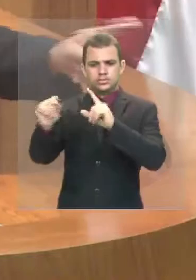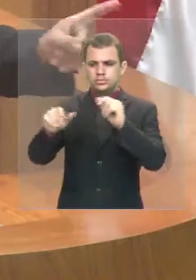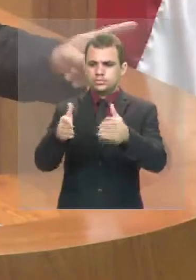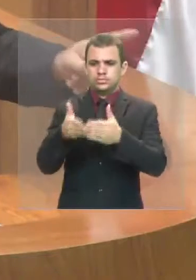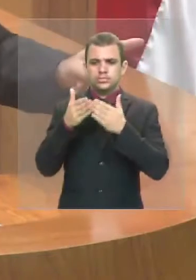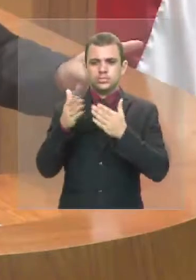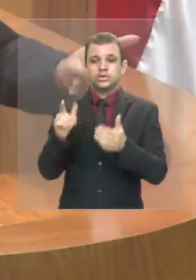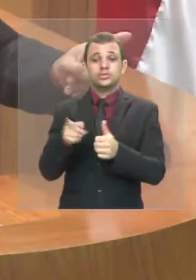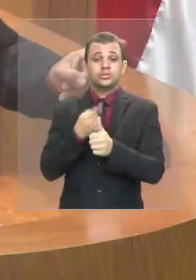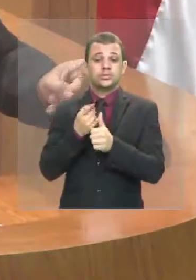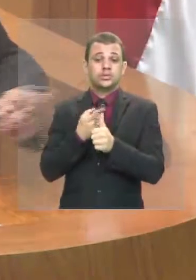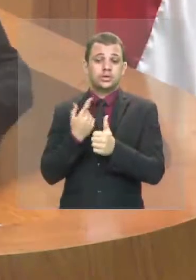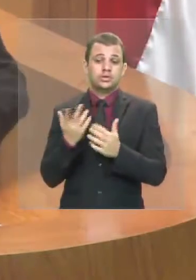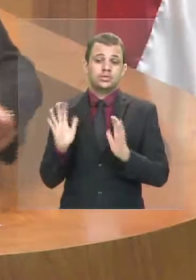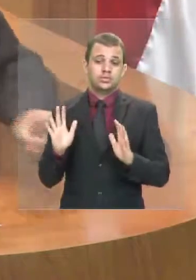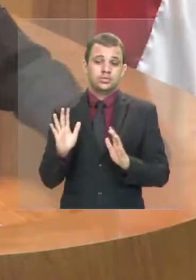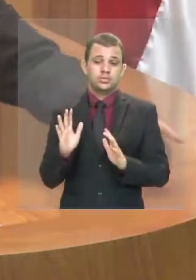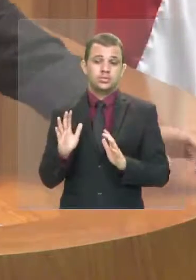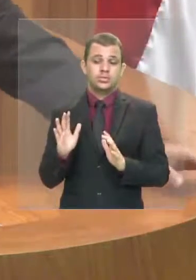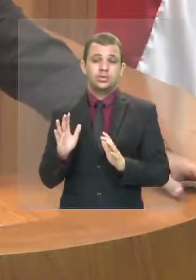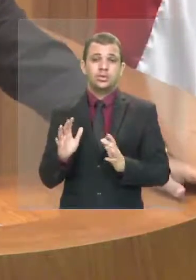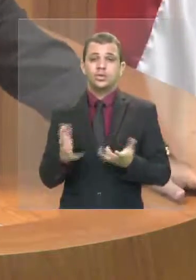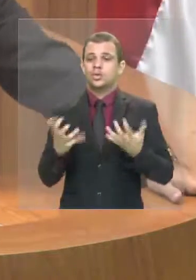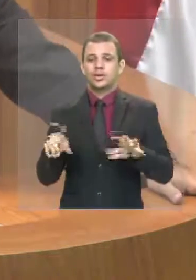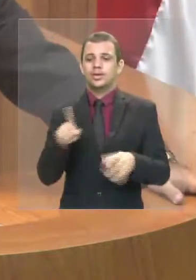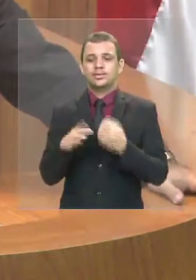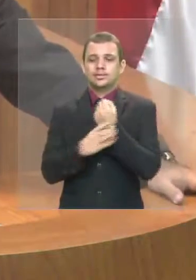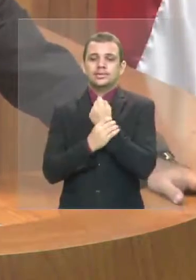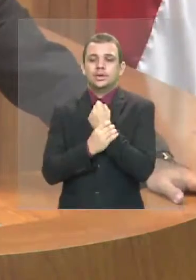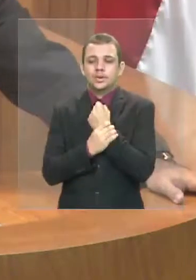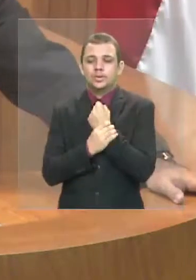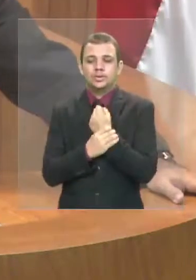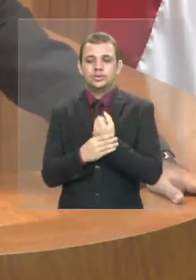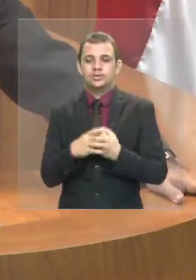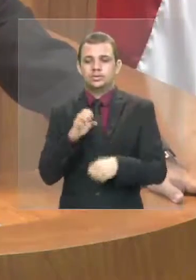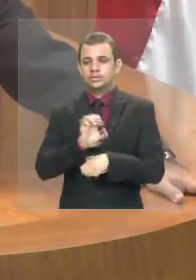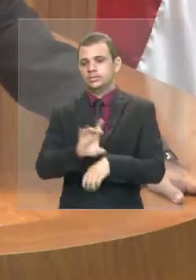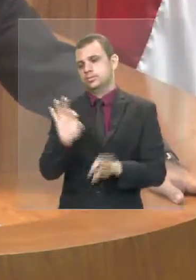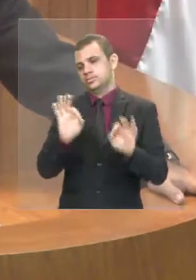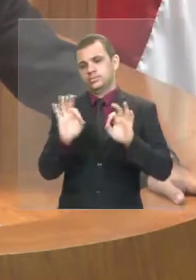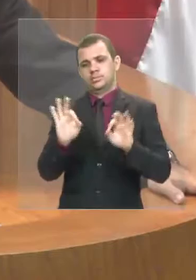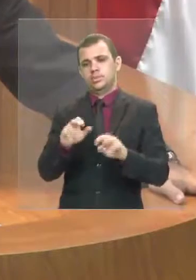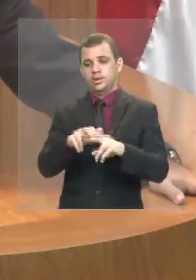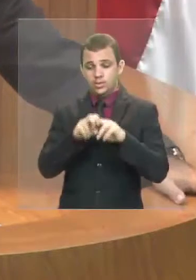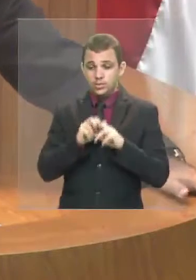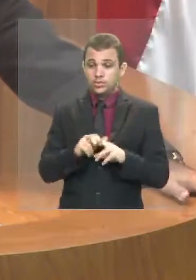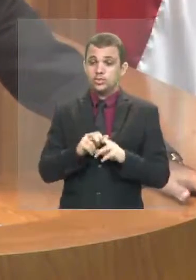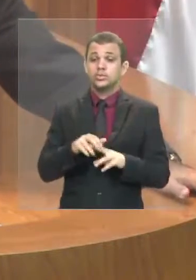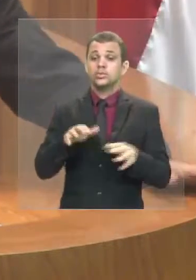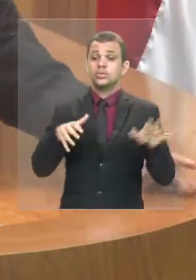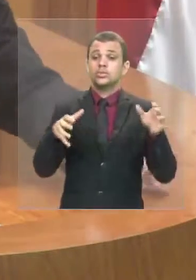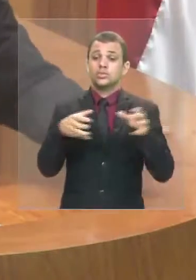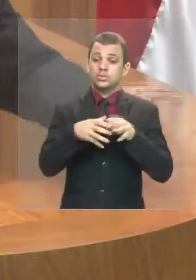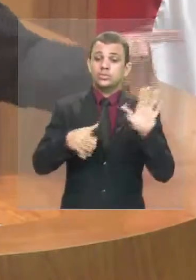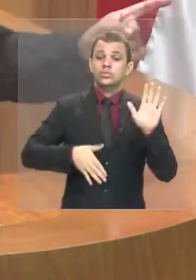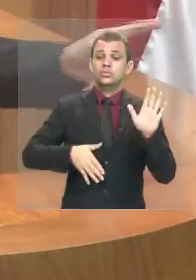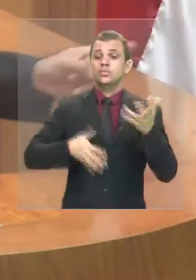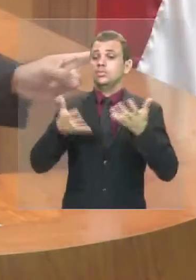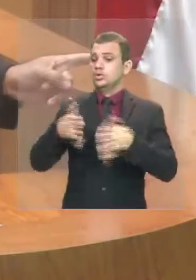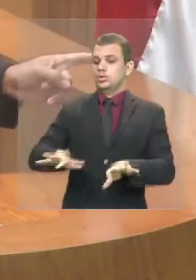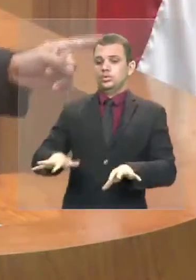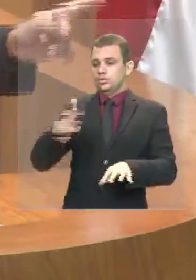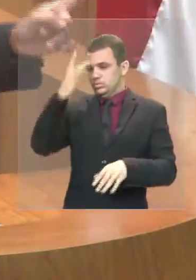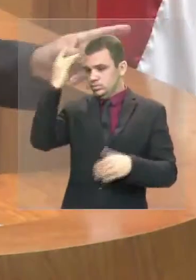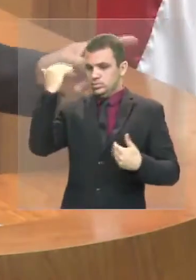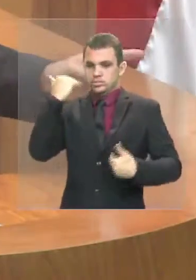por conta de serviço de segurança do Estado, não. É porque os bandidos que não querem ferir ninguém. Tanto que a ordem